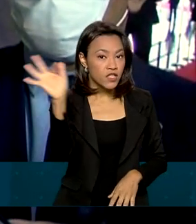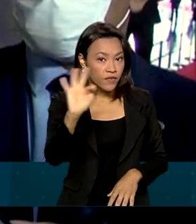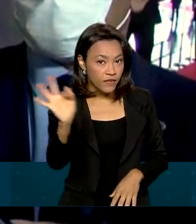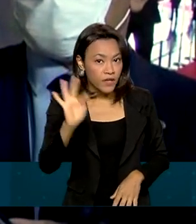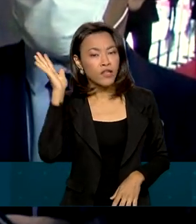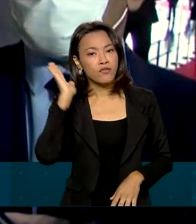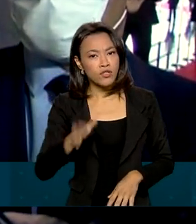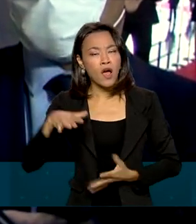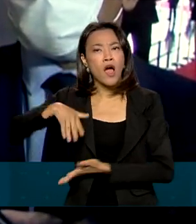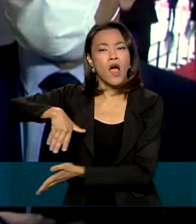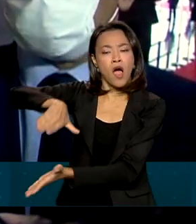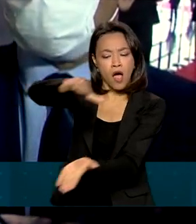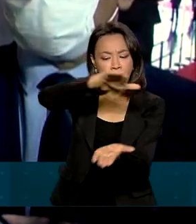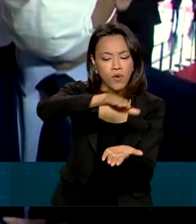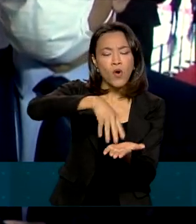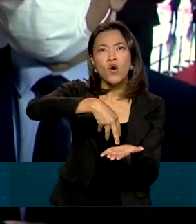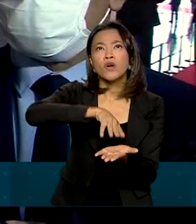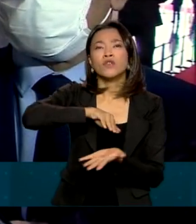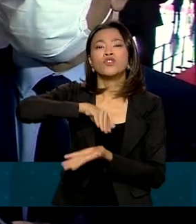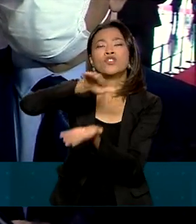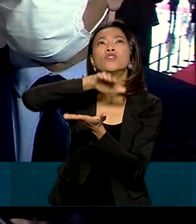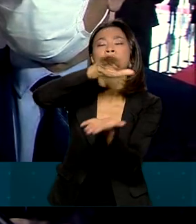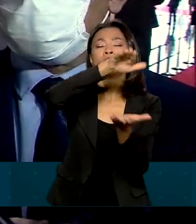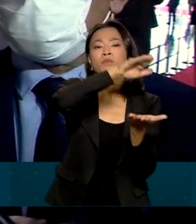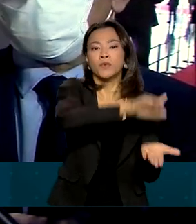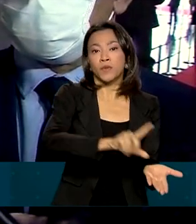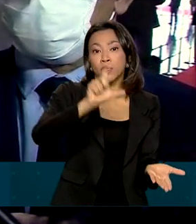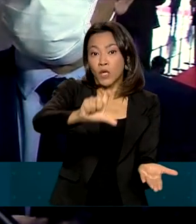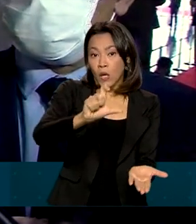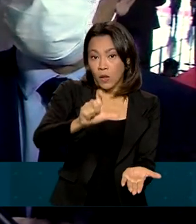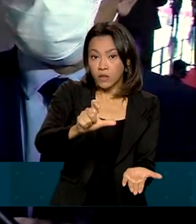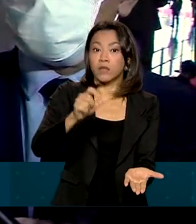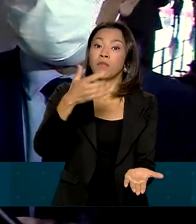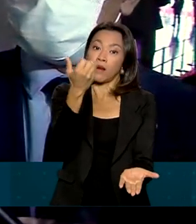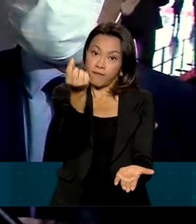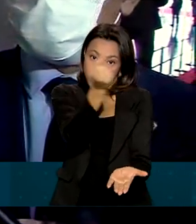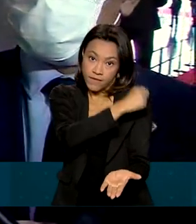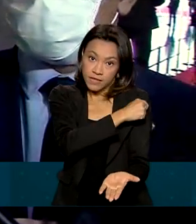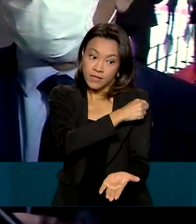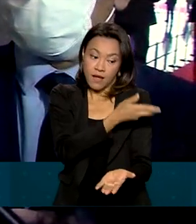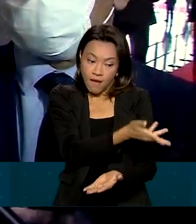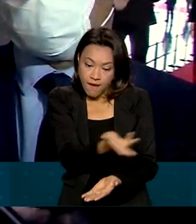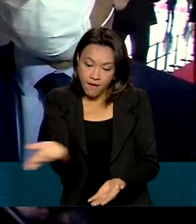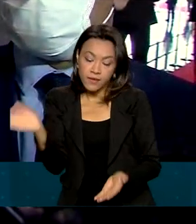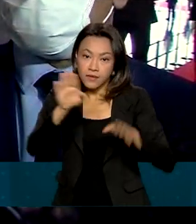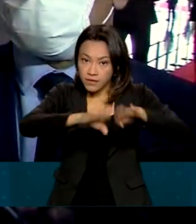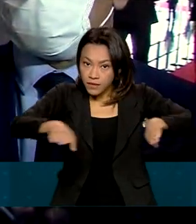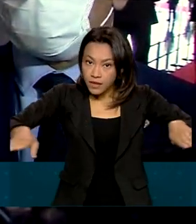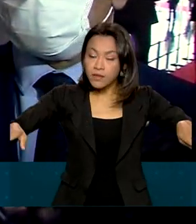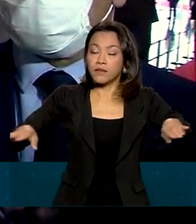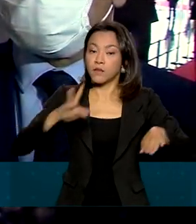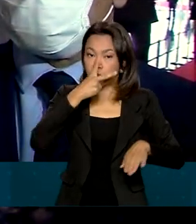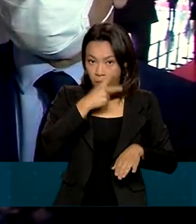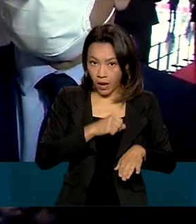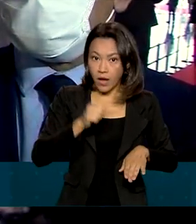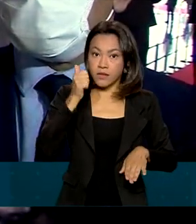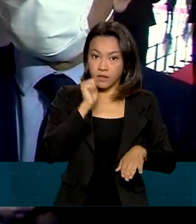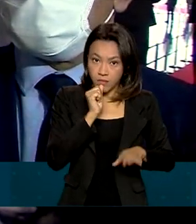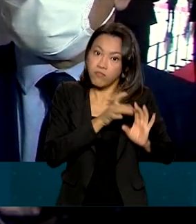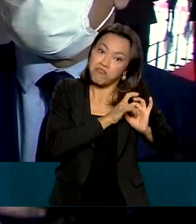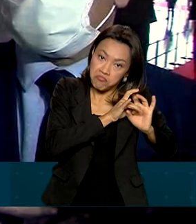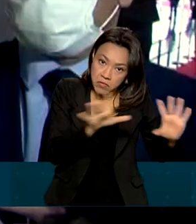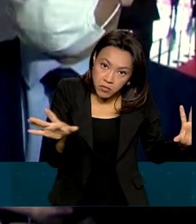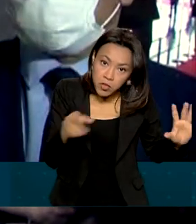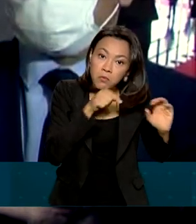suficientes para vacinar todas as crianças nessa faixa etária, desde que os pais assim desejem,